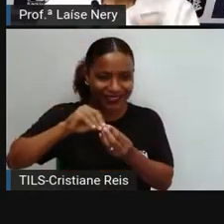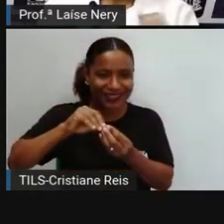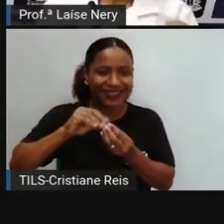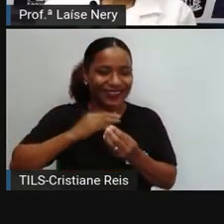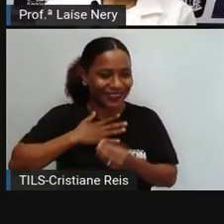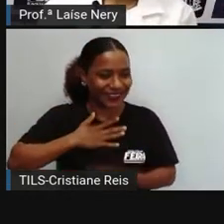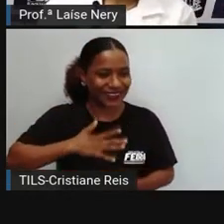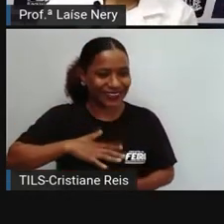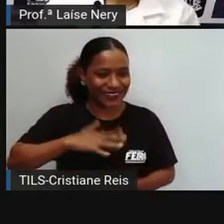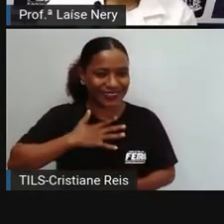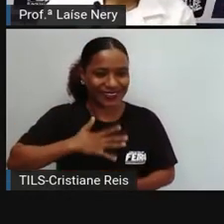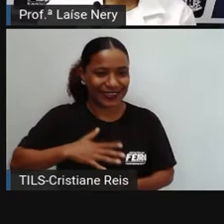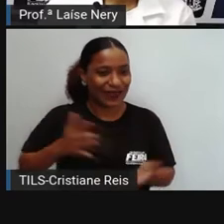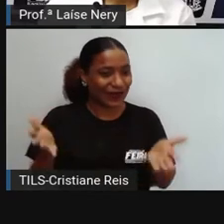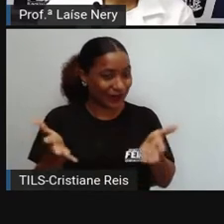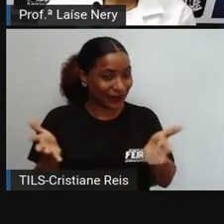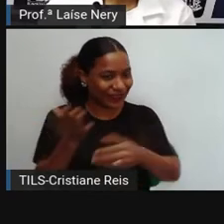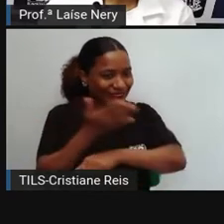fazer essa revisão.